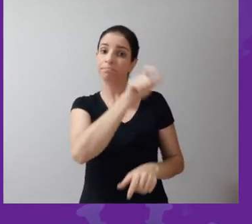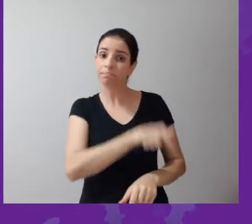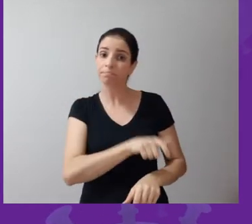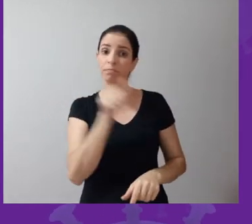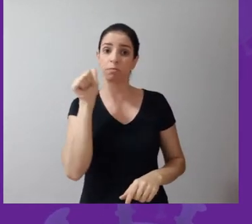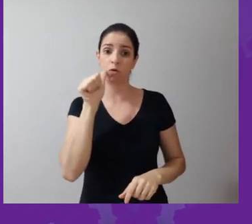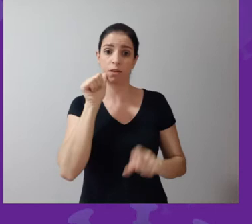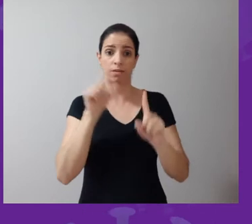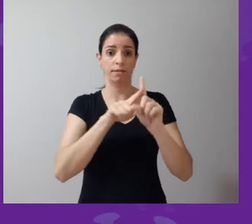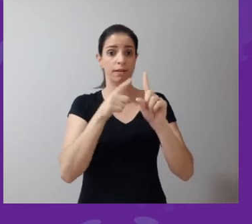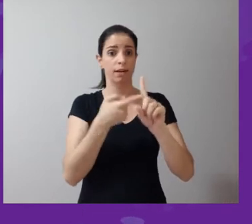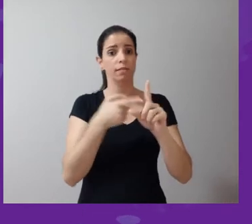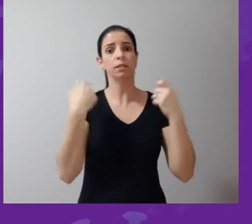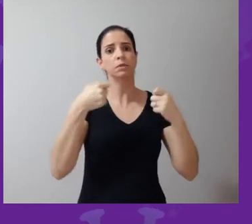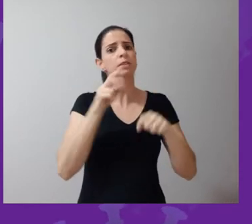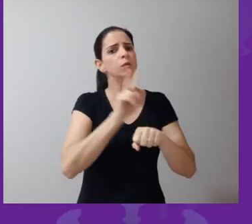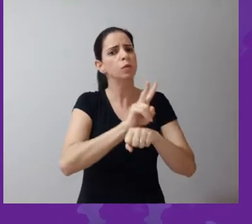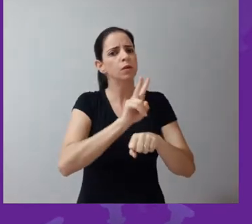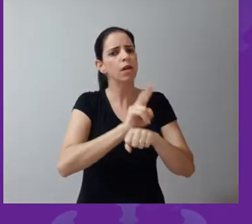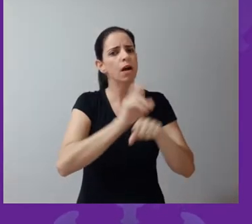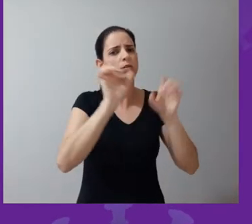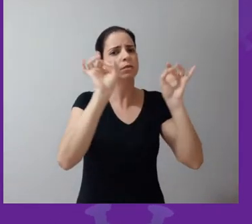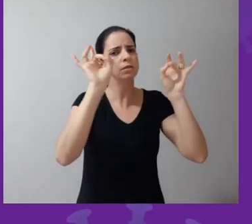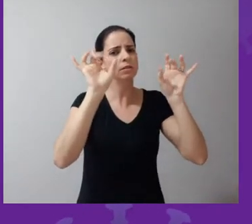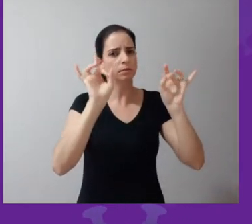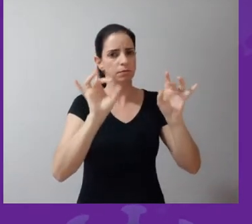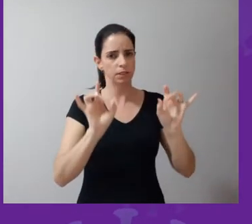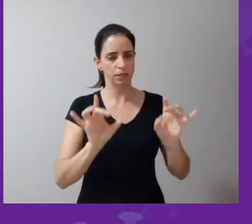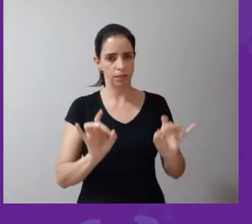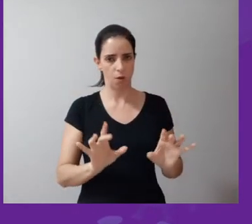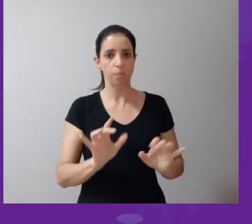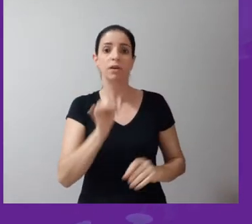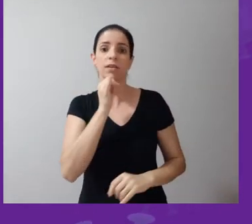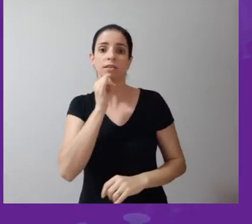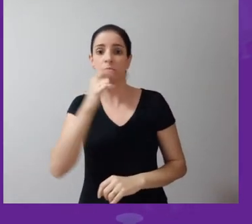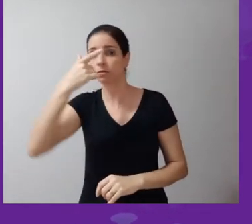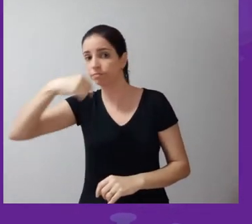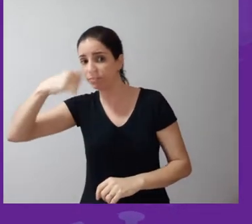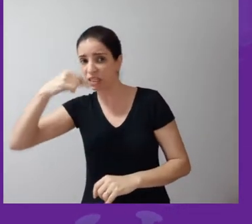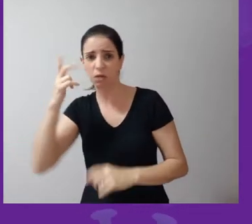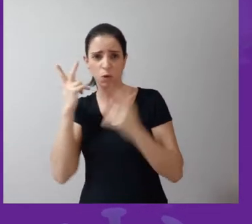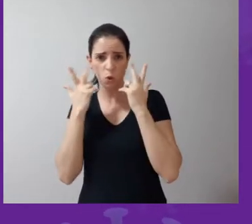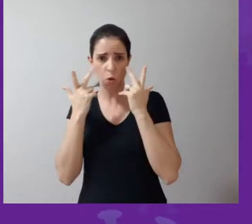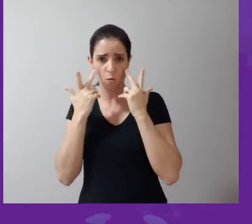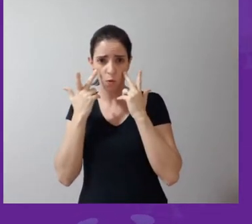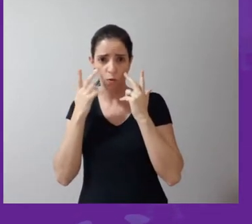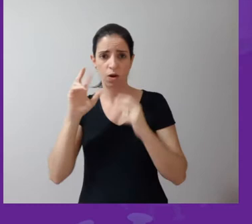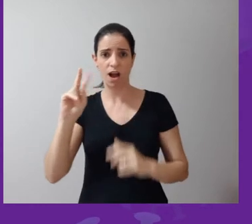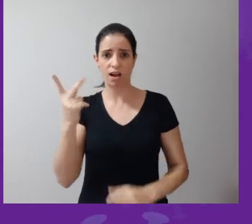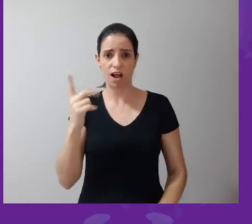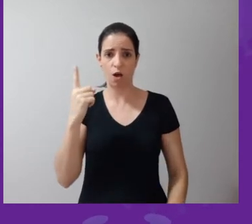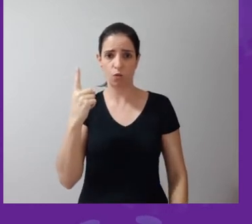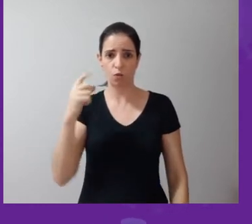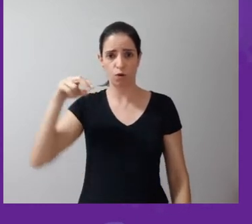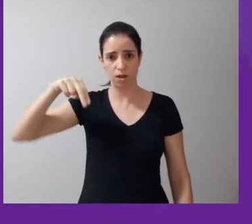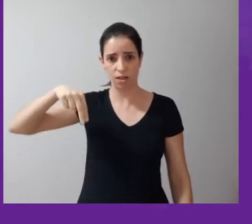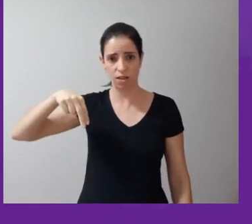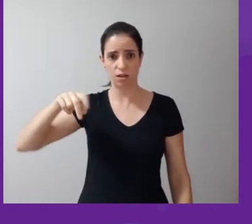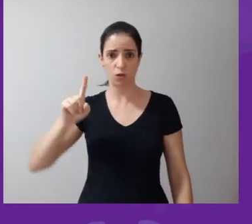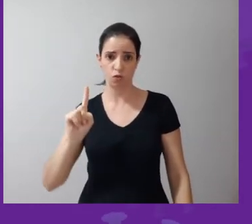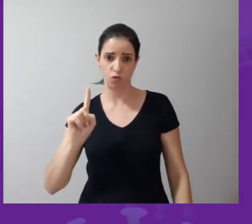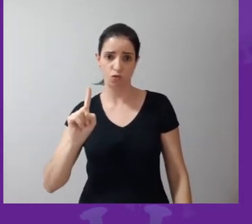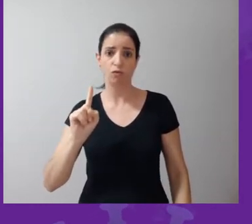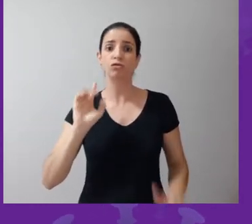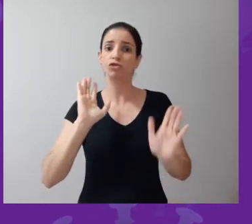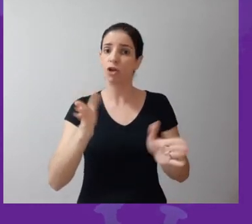toda grávida precisa de cuidado especial. Se eu pensar na gripe comum, por exemplo, H1N1, ela já é problema na grávida.